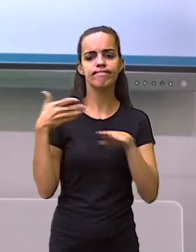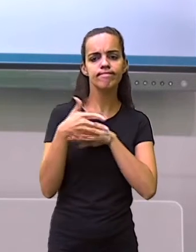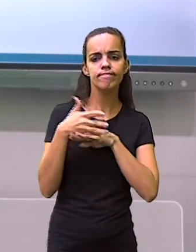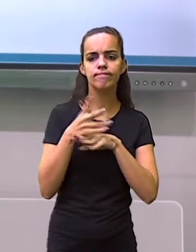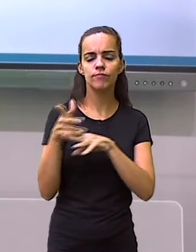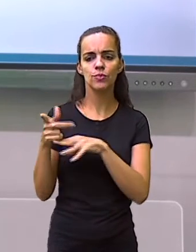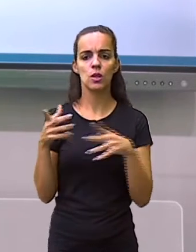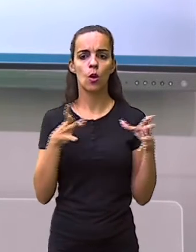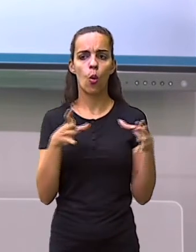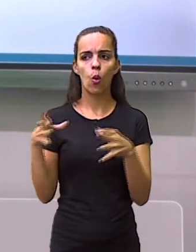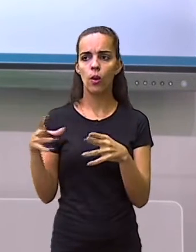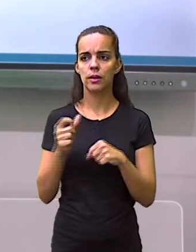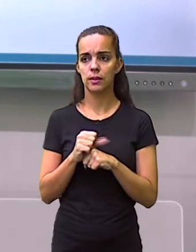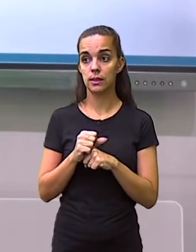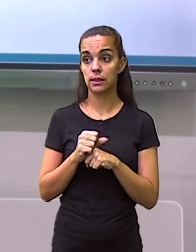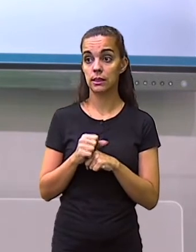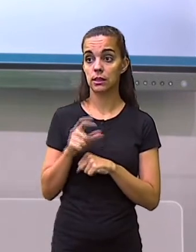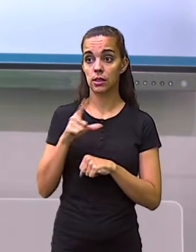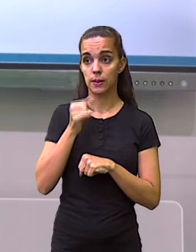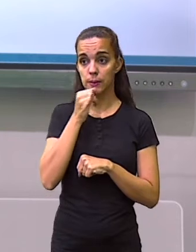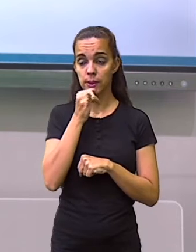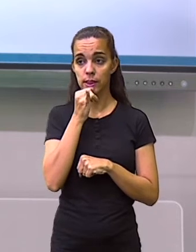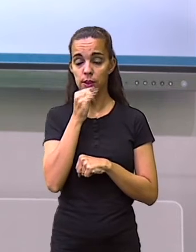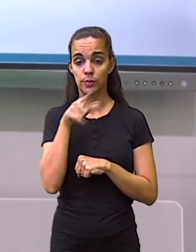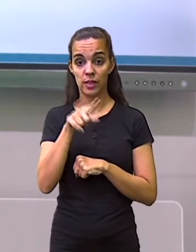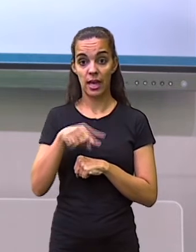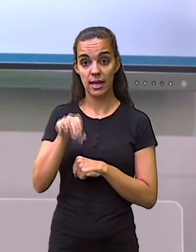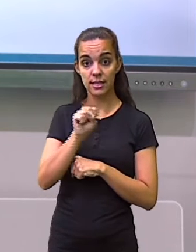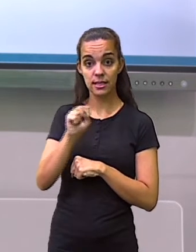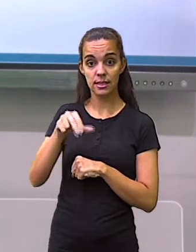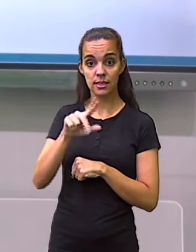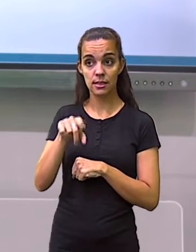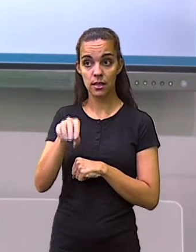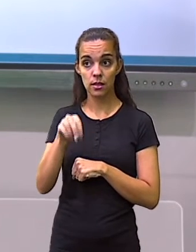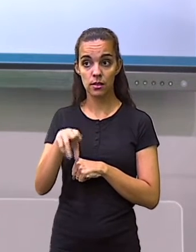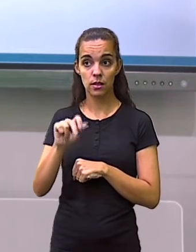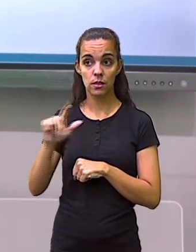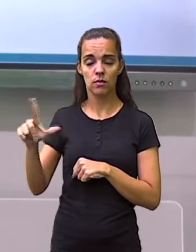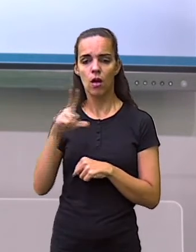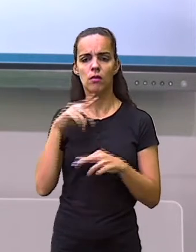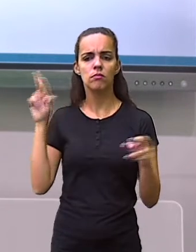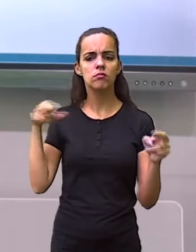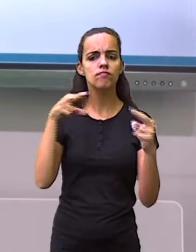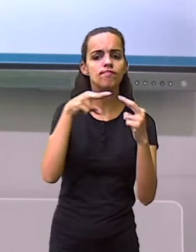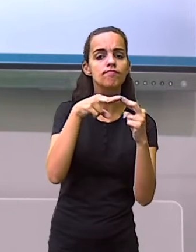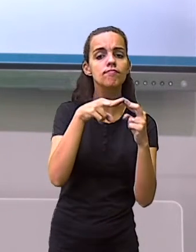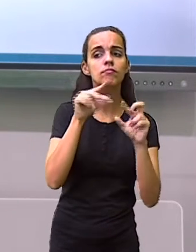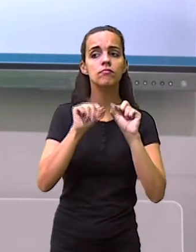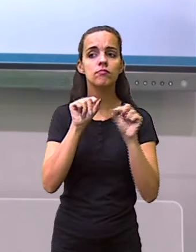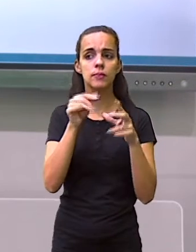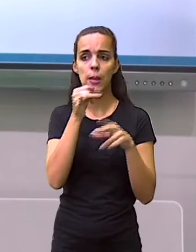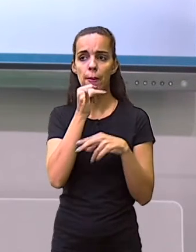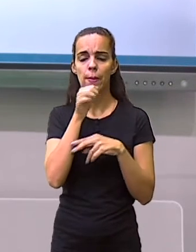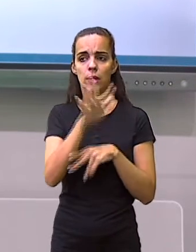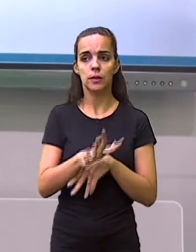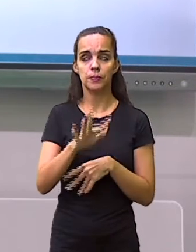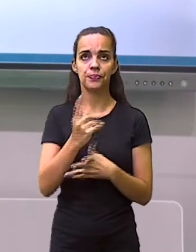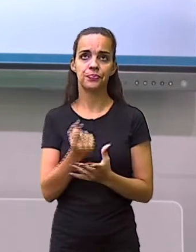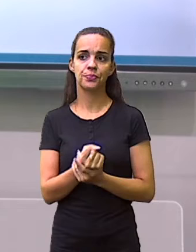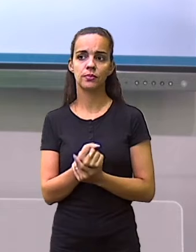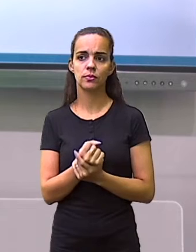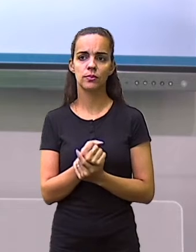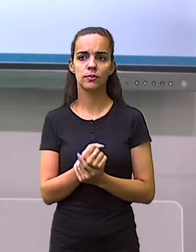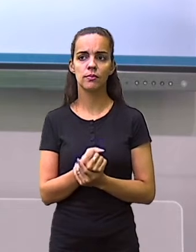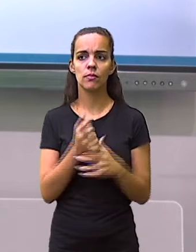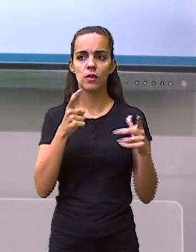parcela desta migração sazonal está relacionada com atividades agrárias, por exemplo,